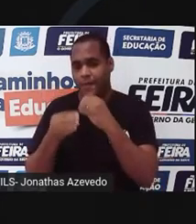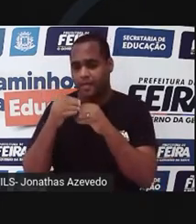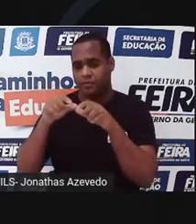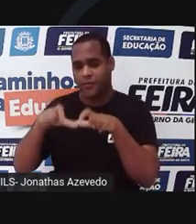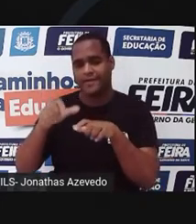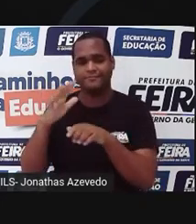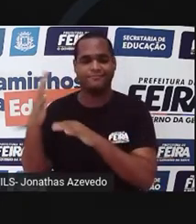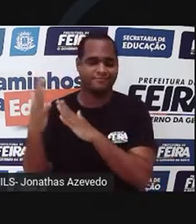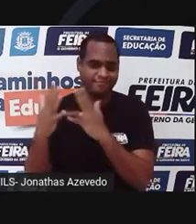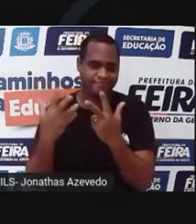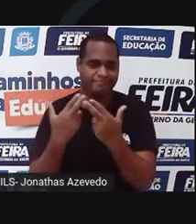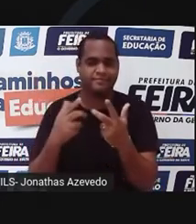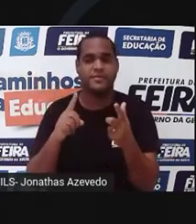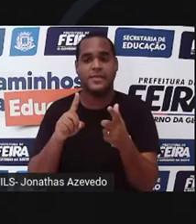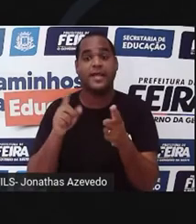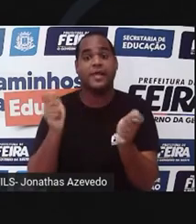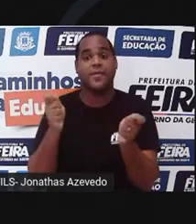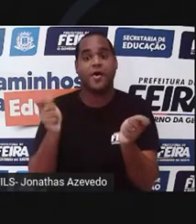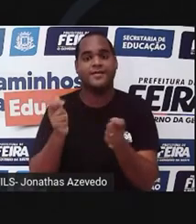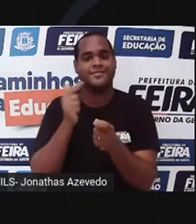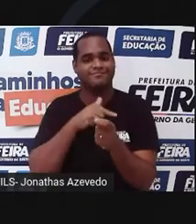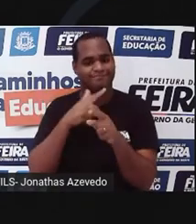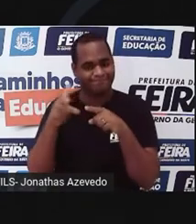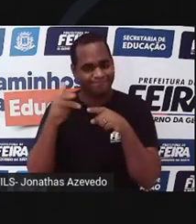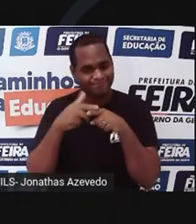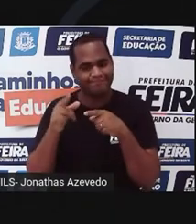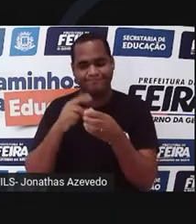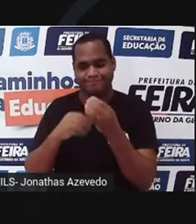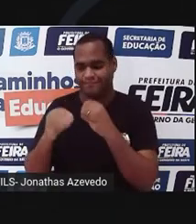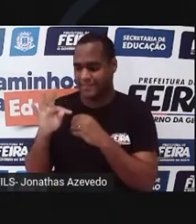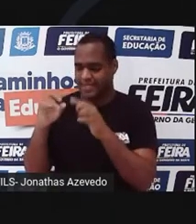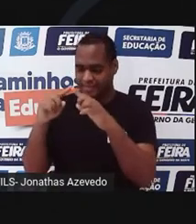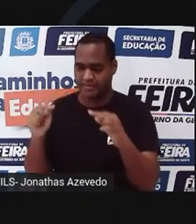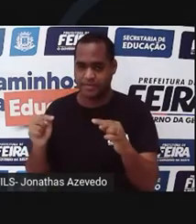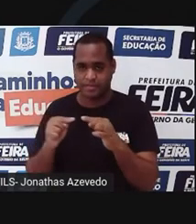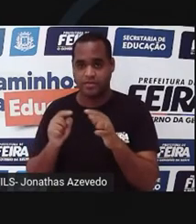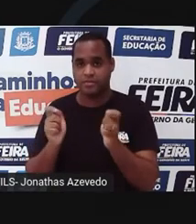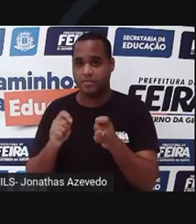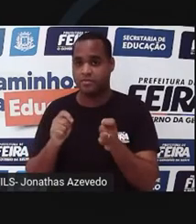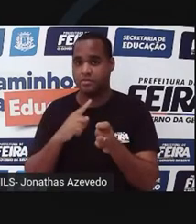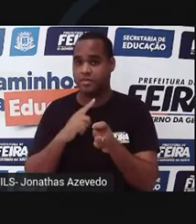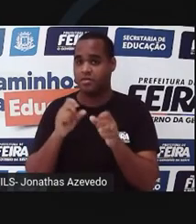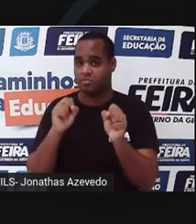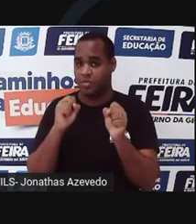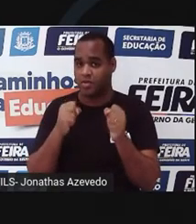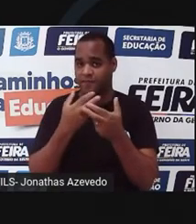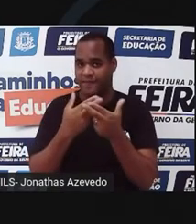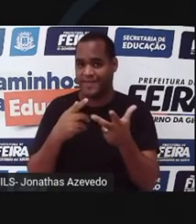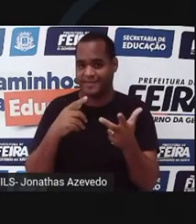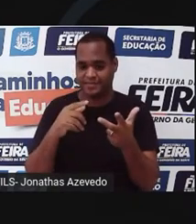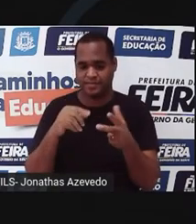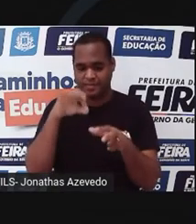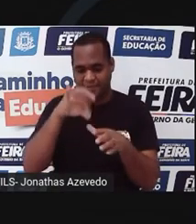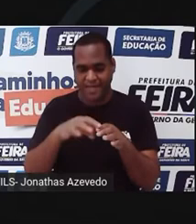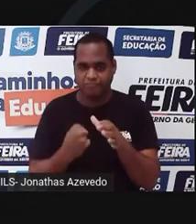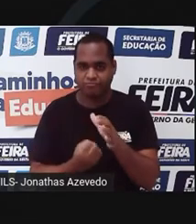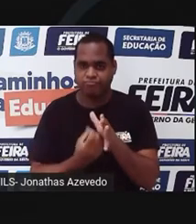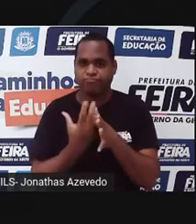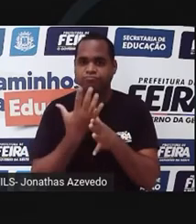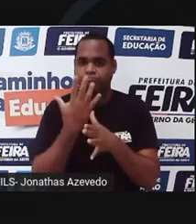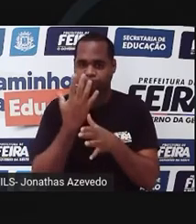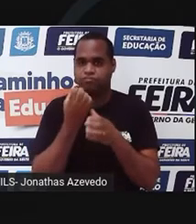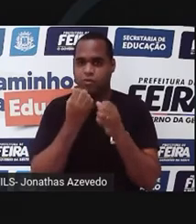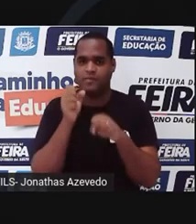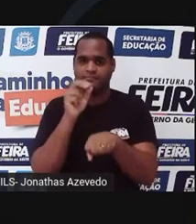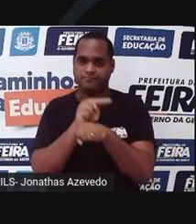ambiente. Entre as vantagens da produção de alimentos transgênicos estão capacidade de produção de sementes com qualidade nutritiva